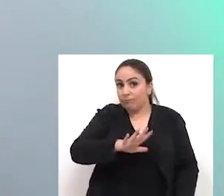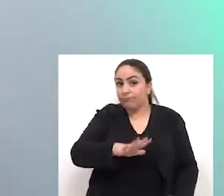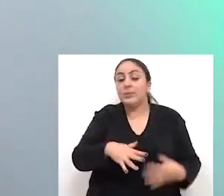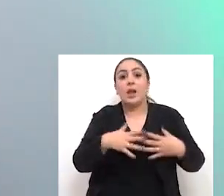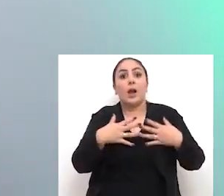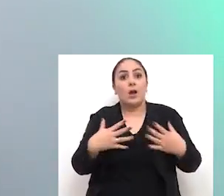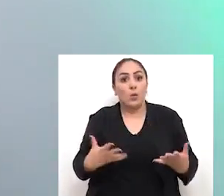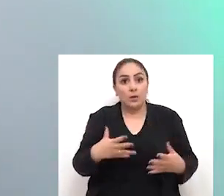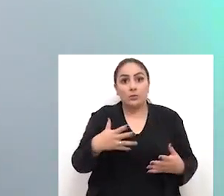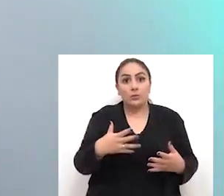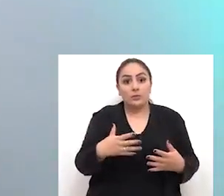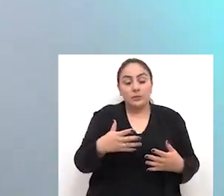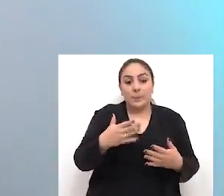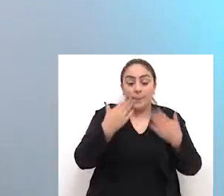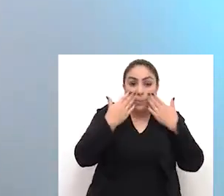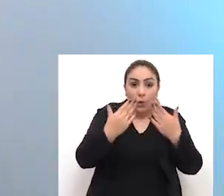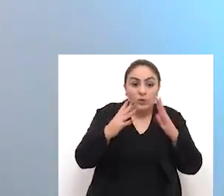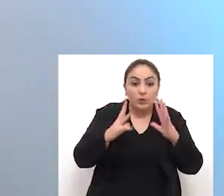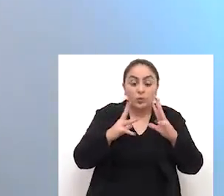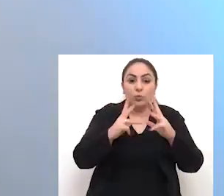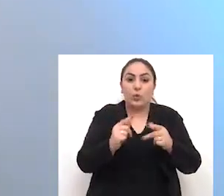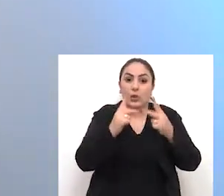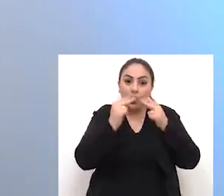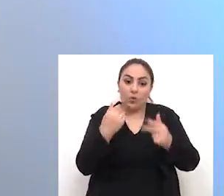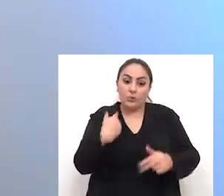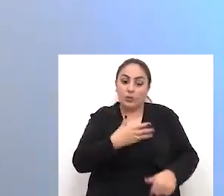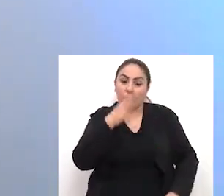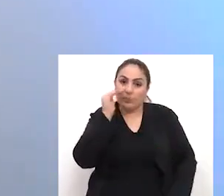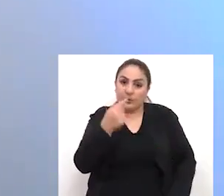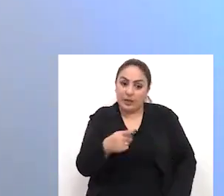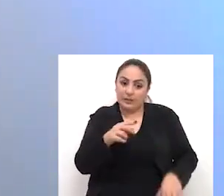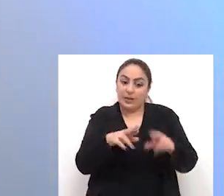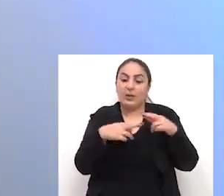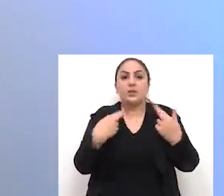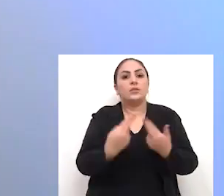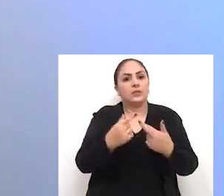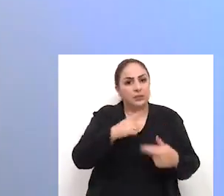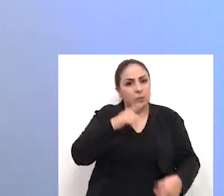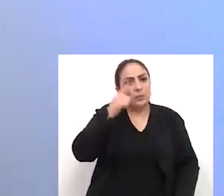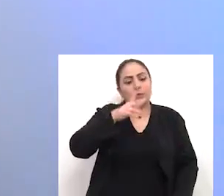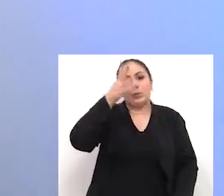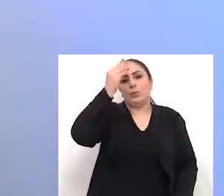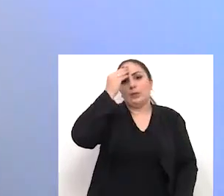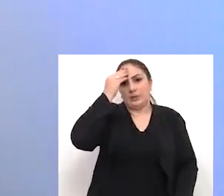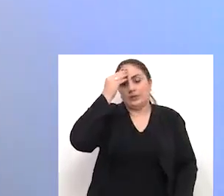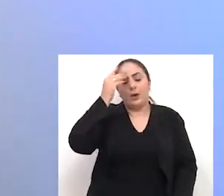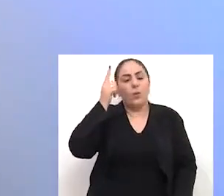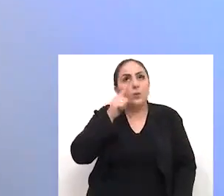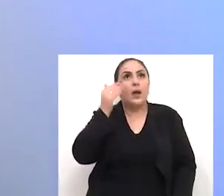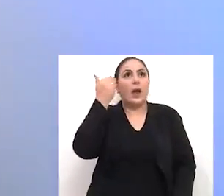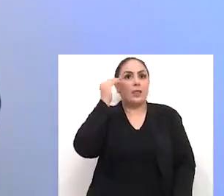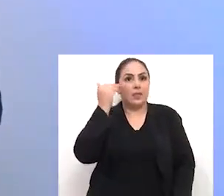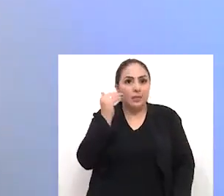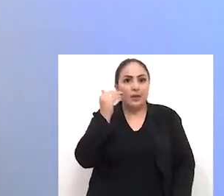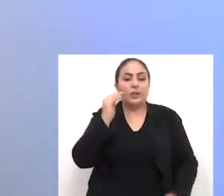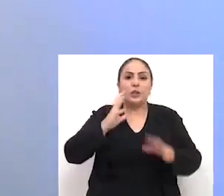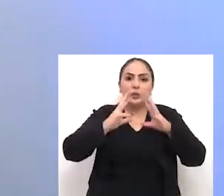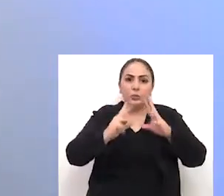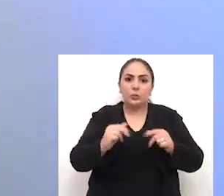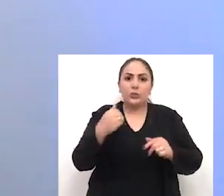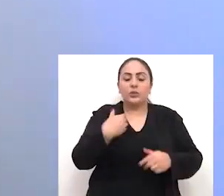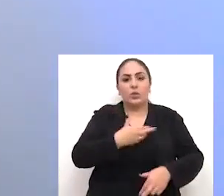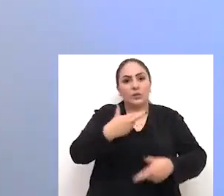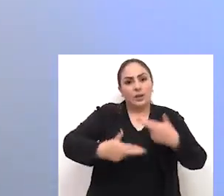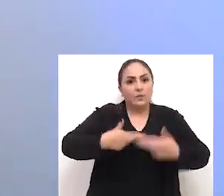E, quando se apresenta no todo, é o que nós observamos, inclusive, nessa reunião, há uma compreensão, um entendimento dos